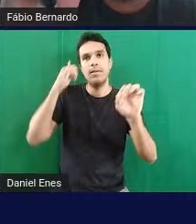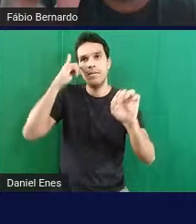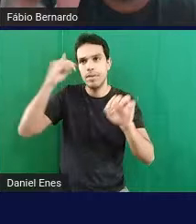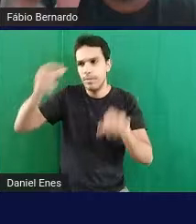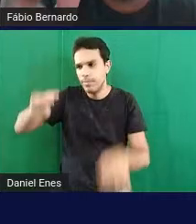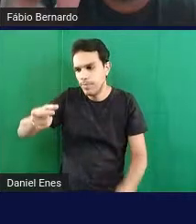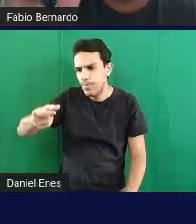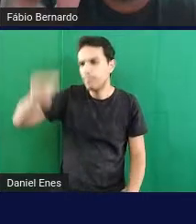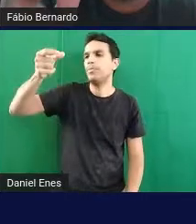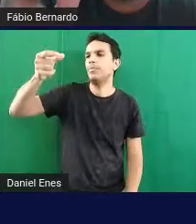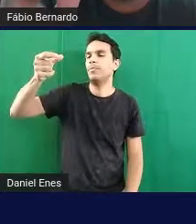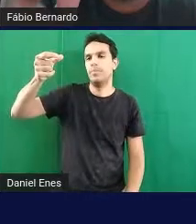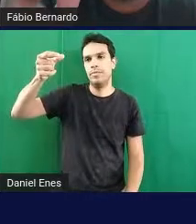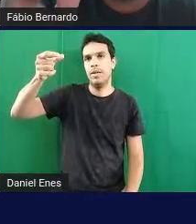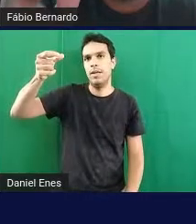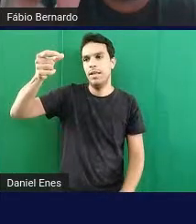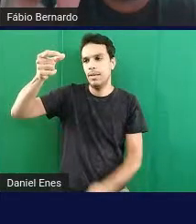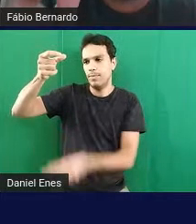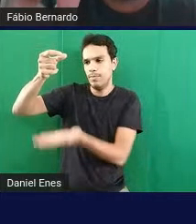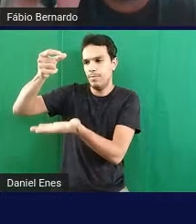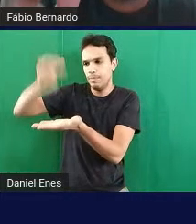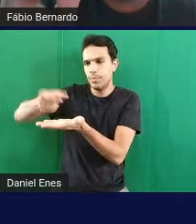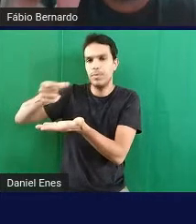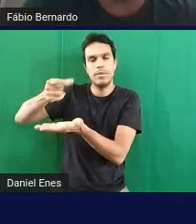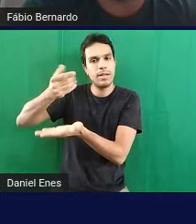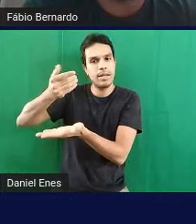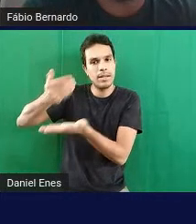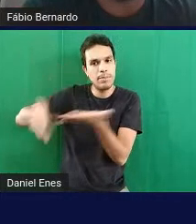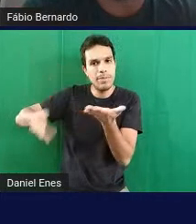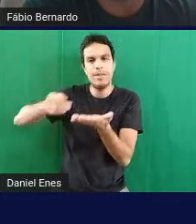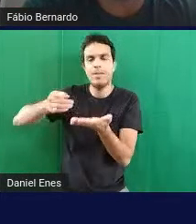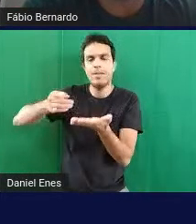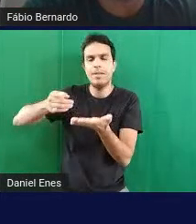bolinhas pretas tá pode passar por favor